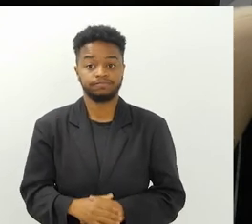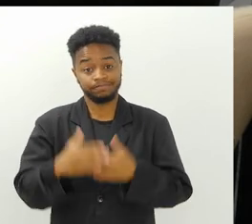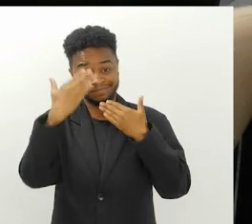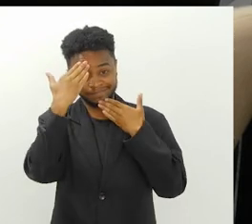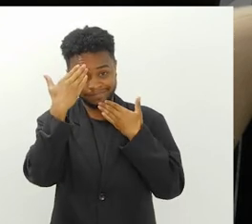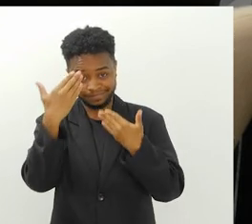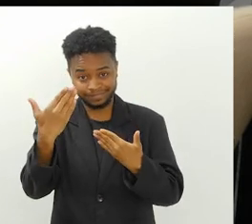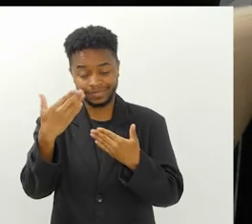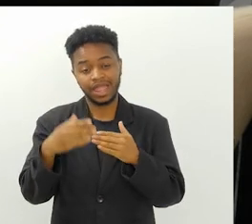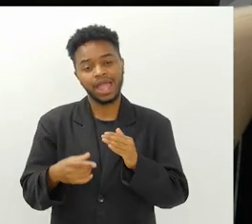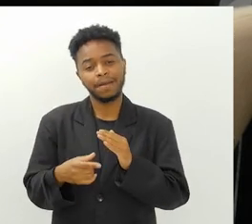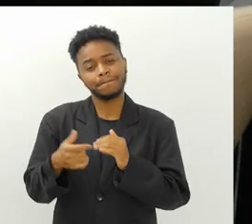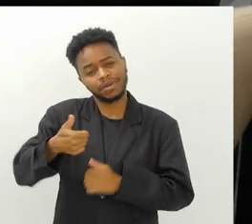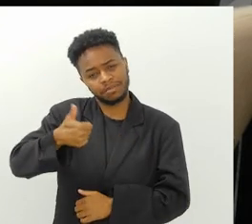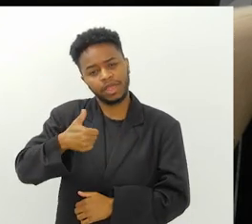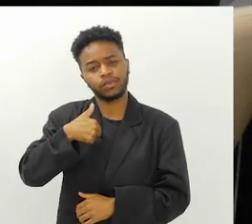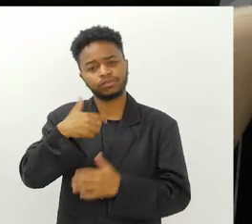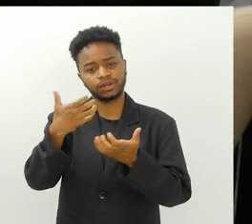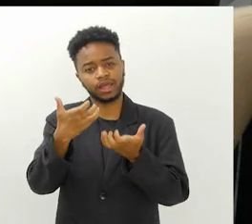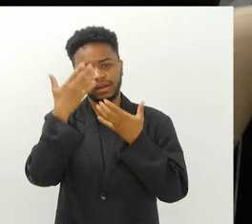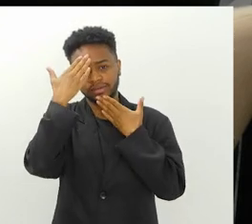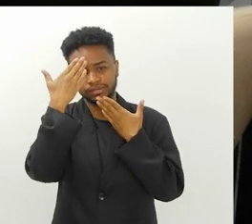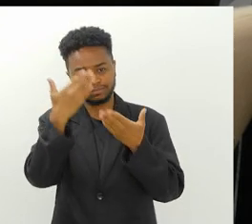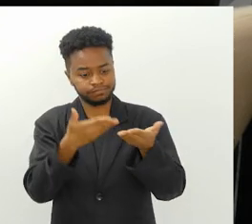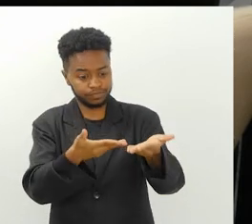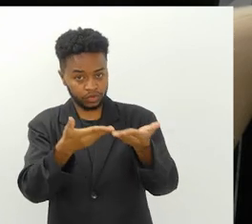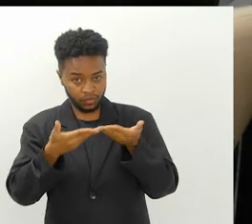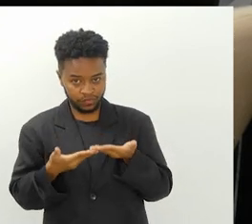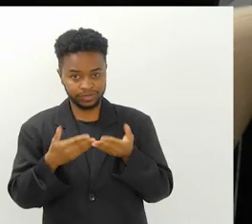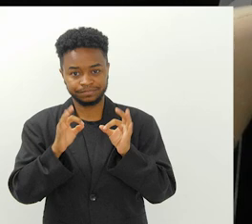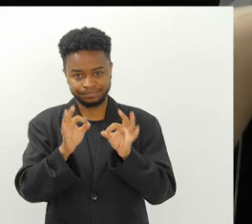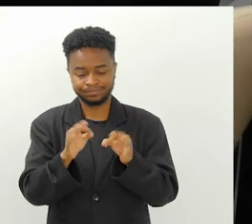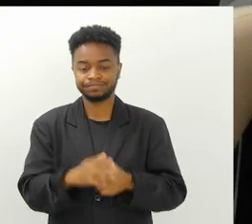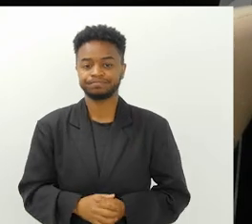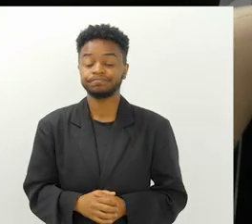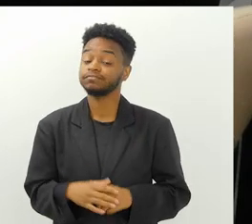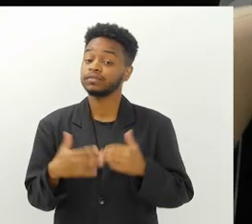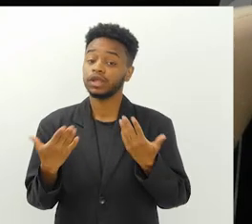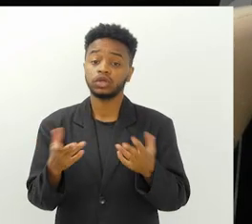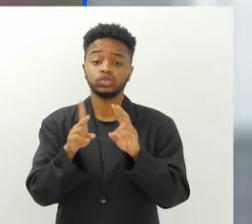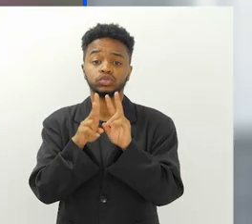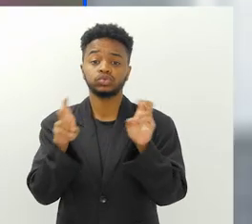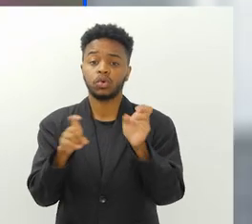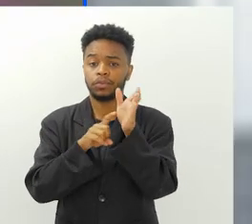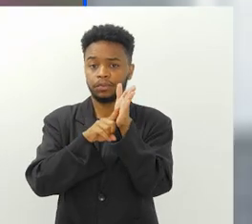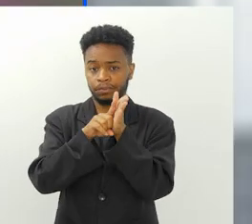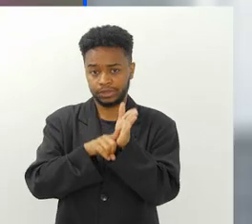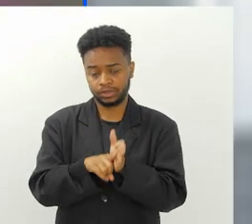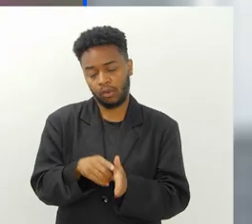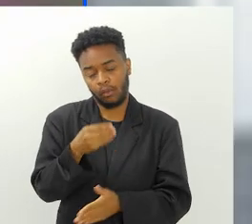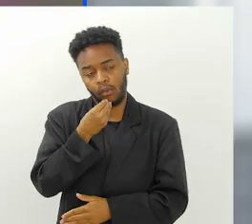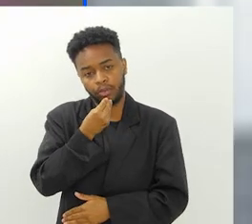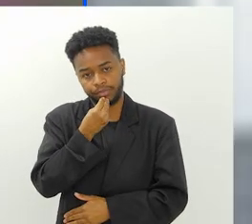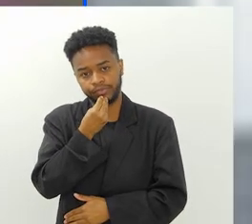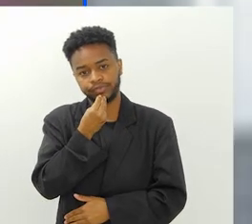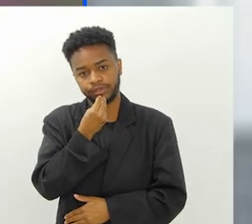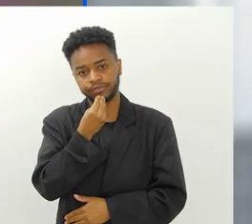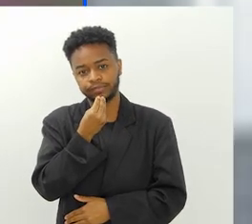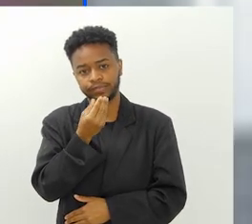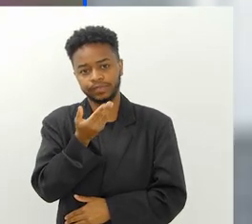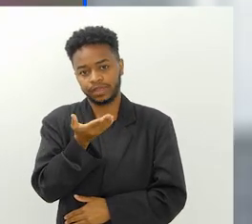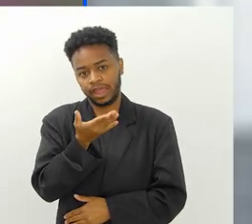Muito obrigado, antes de mais nada, pelo convite. Bom, com relação à pesquisa, é claro que